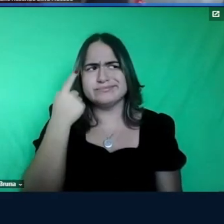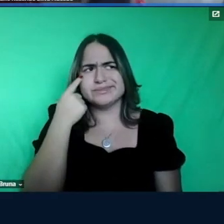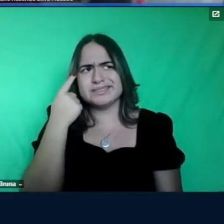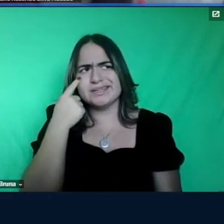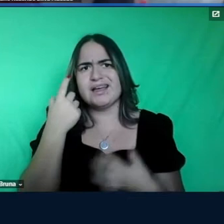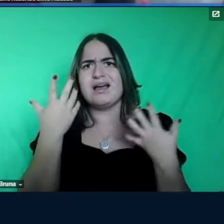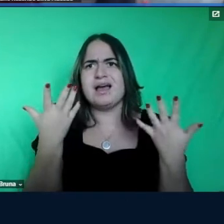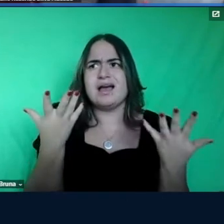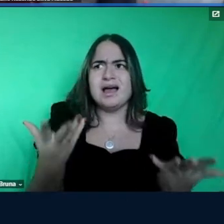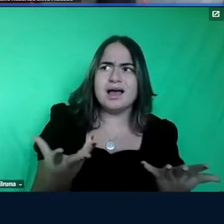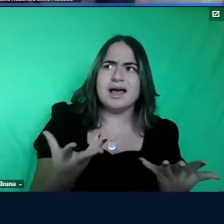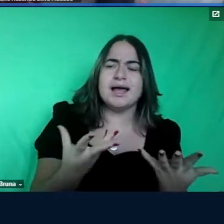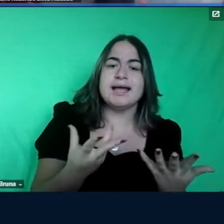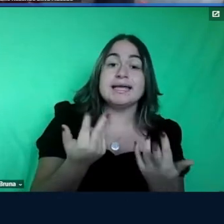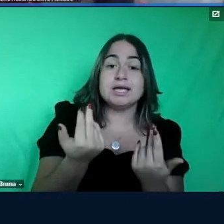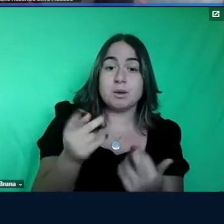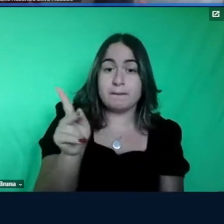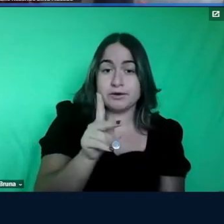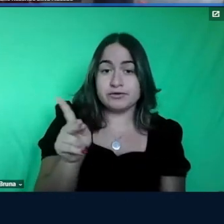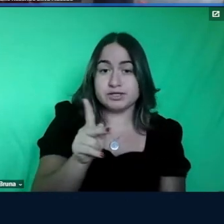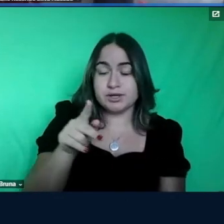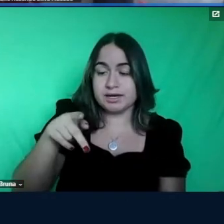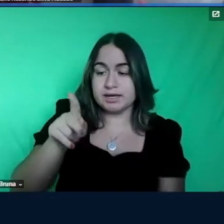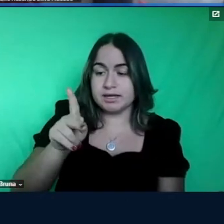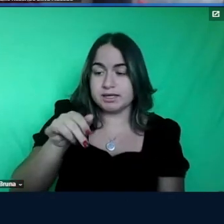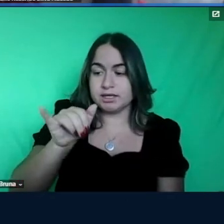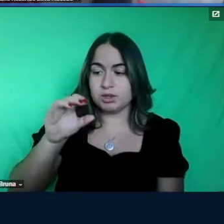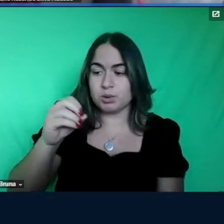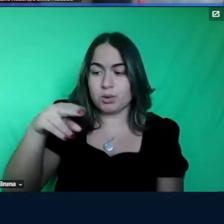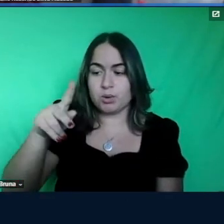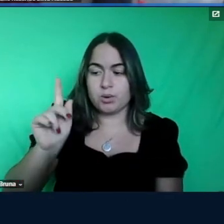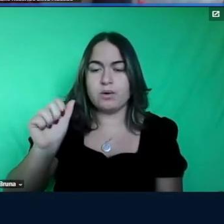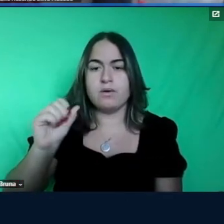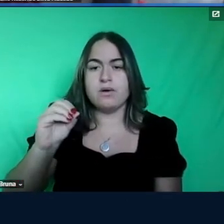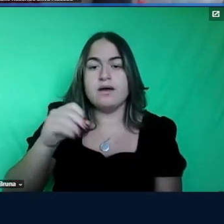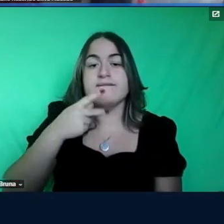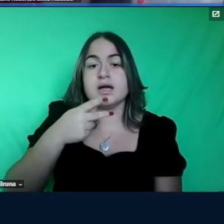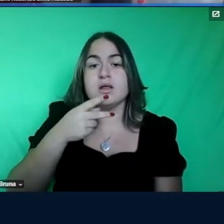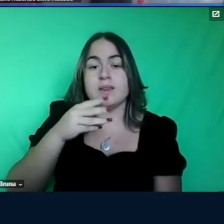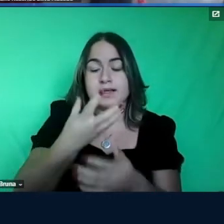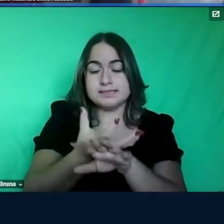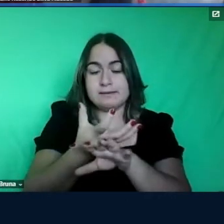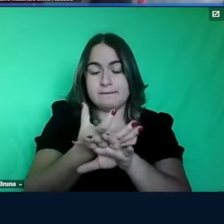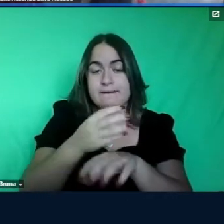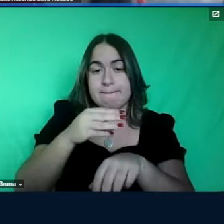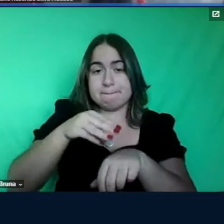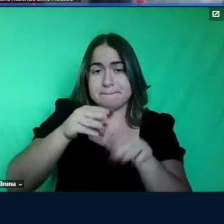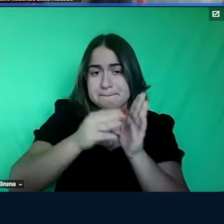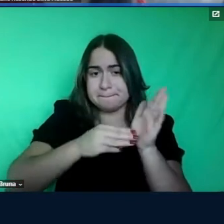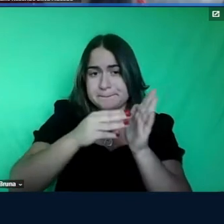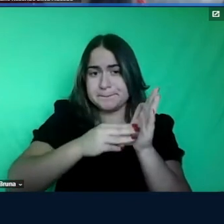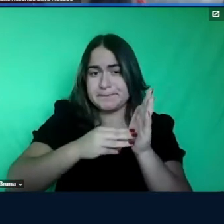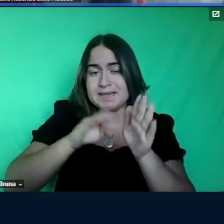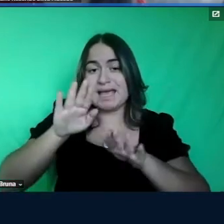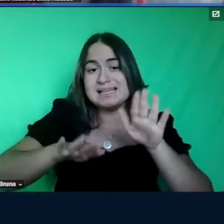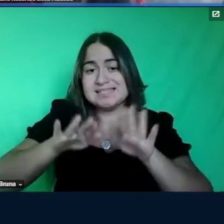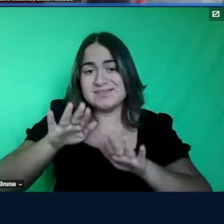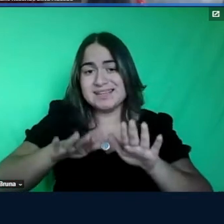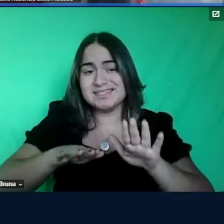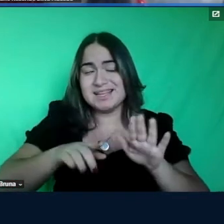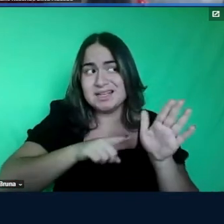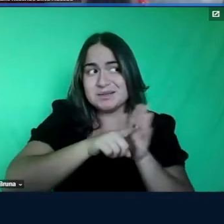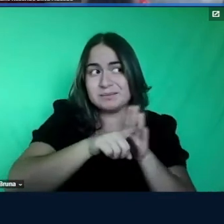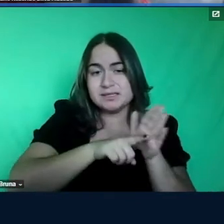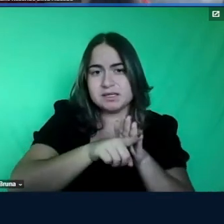a professora Kiyoko nos disse na disciplina de metodologia que às vezes numa pesquisa você não vai ficar